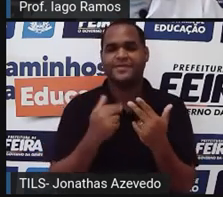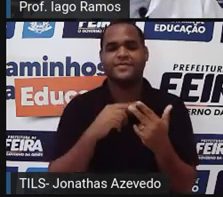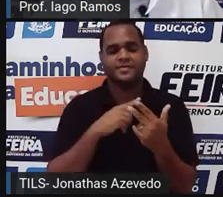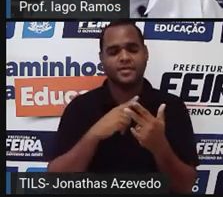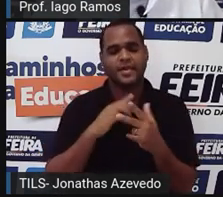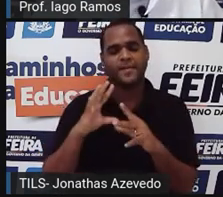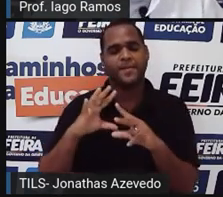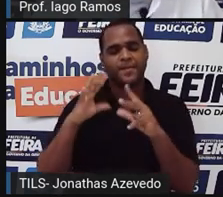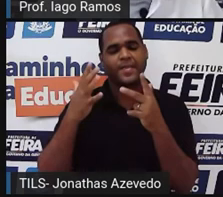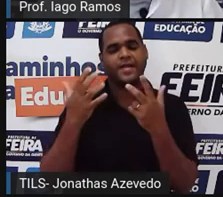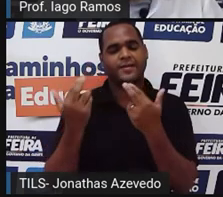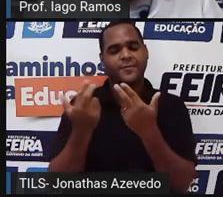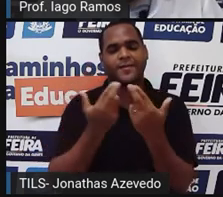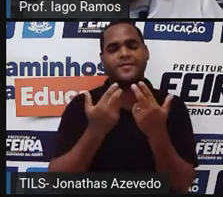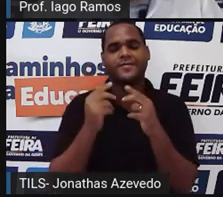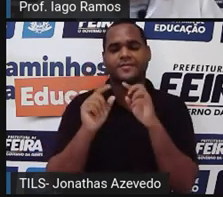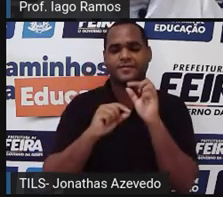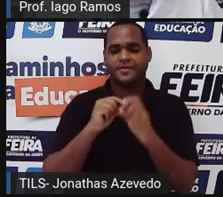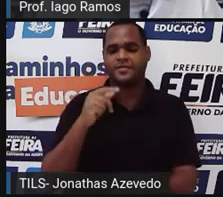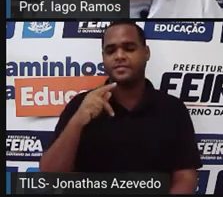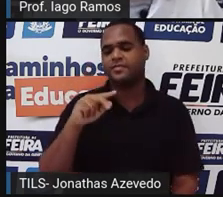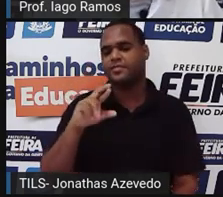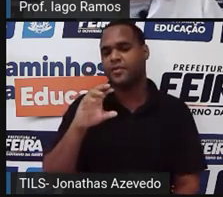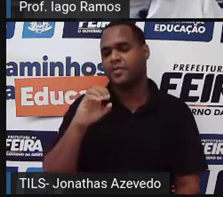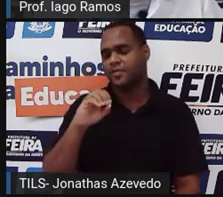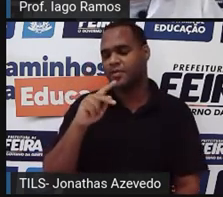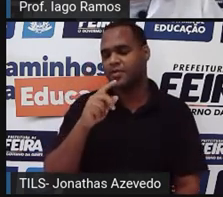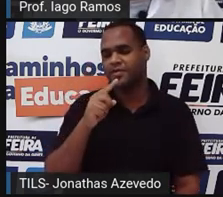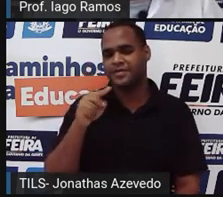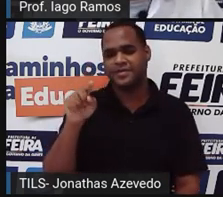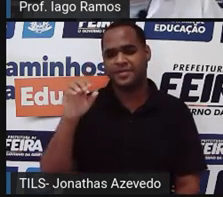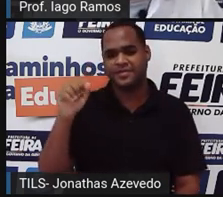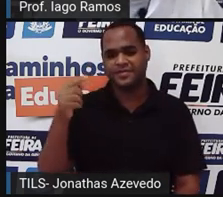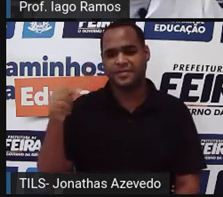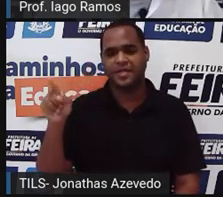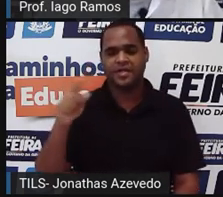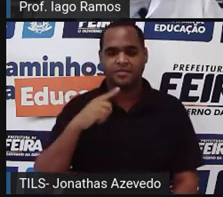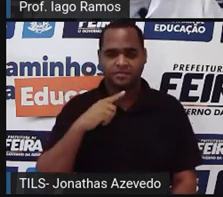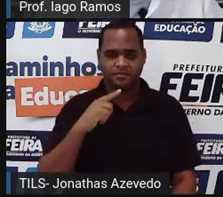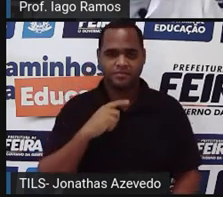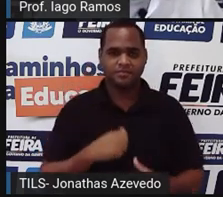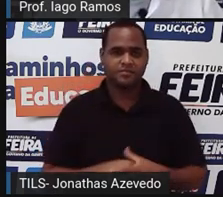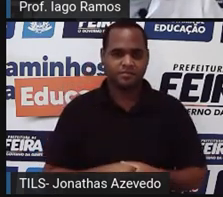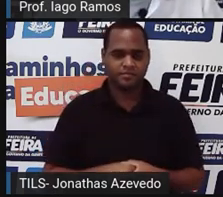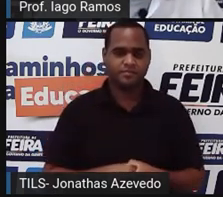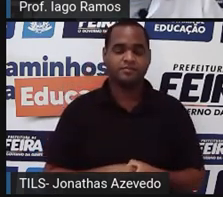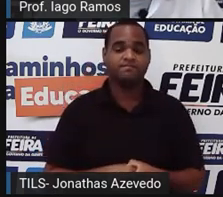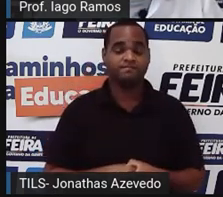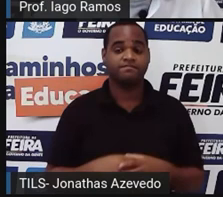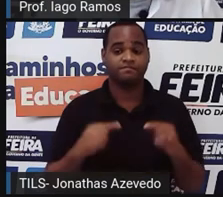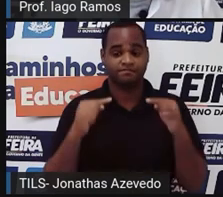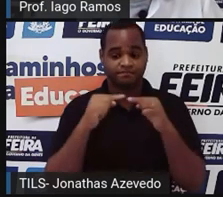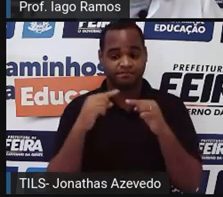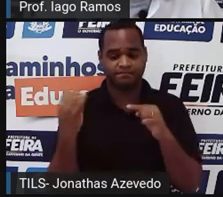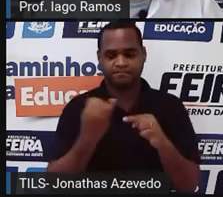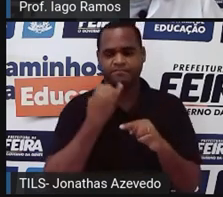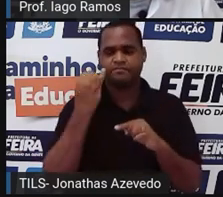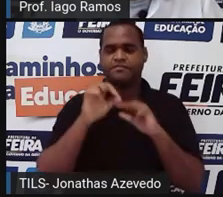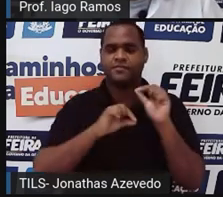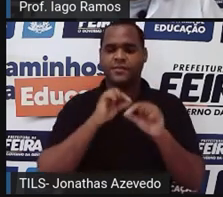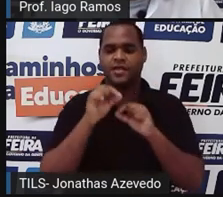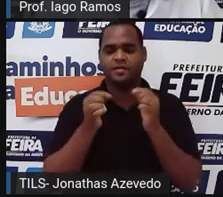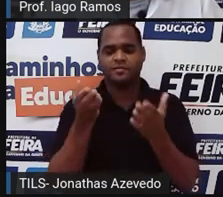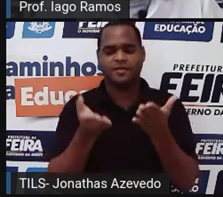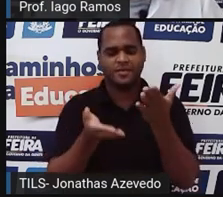aconteceu ali uma proporção. Tá? E olha que coisa interessante acontece em uma